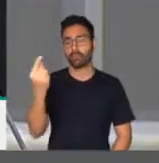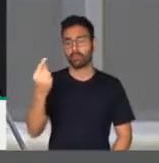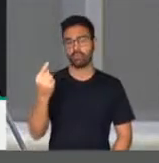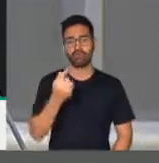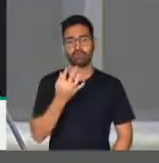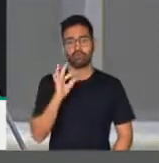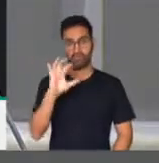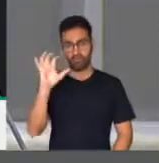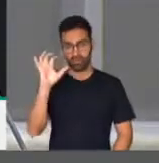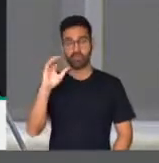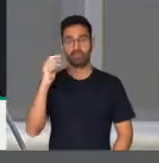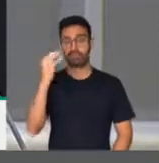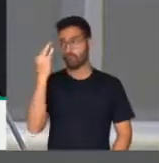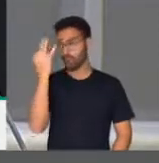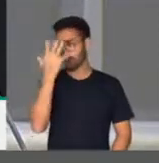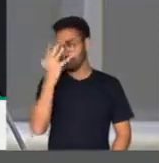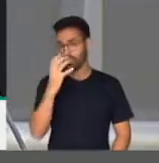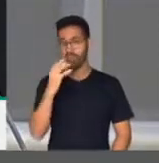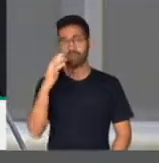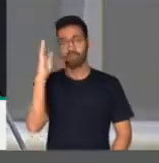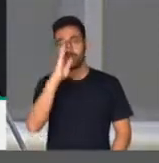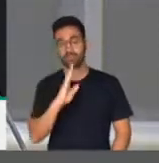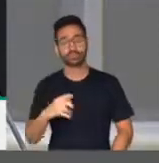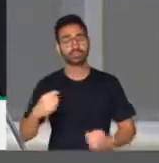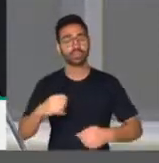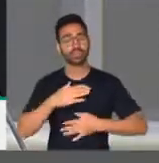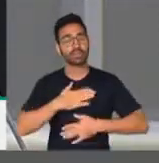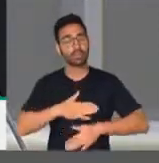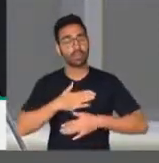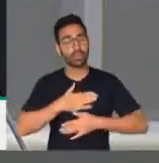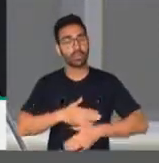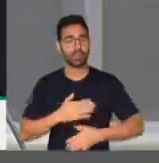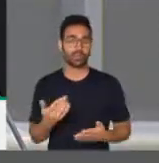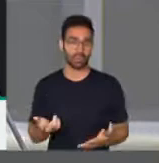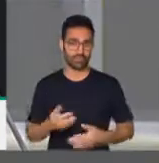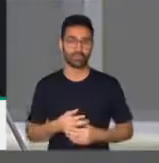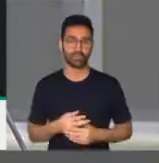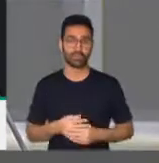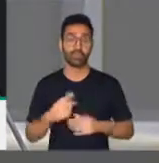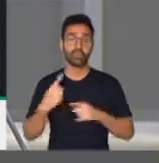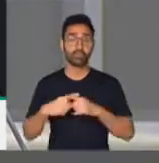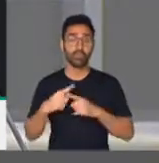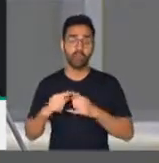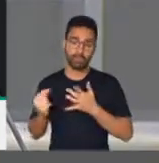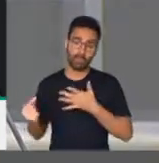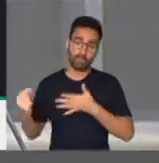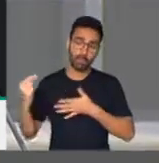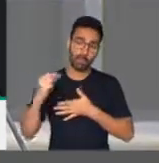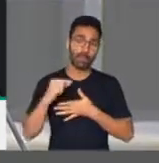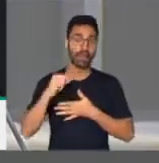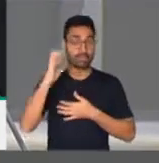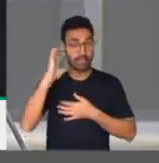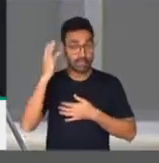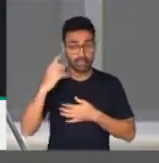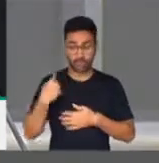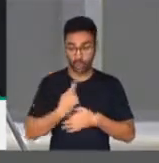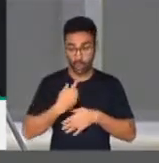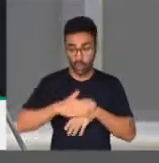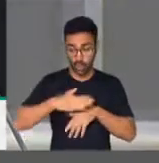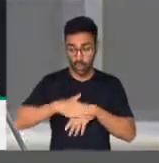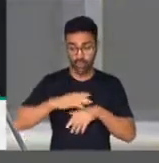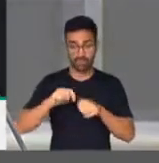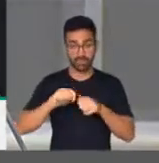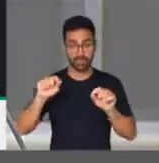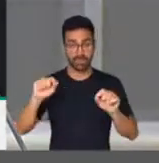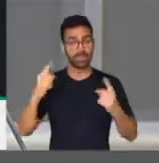Brasil precisa de tranquilidade, precisa de serenidade, porque as decisões que nós temos que tomar, os